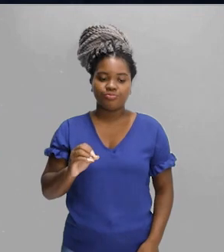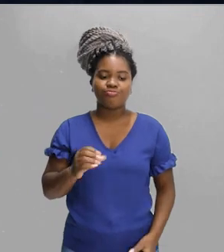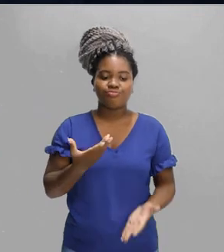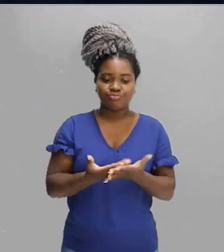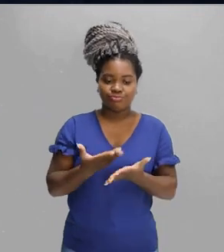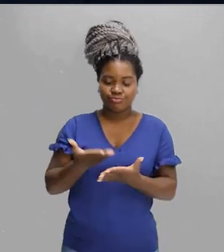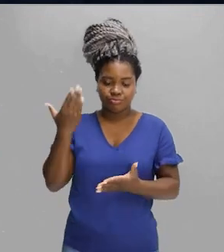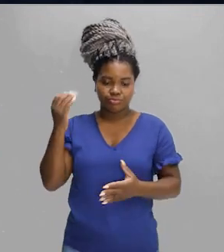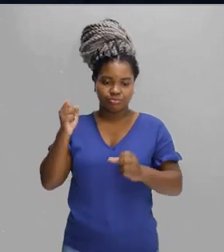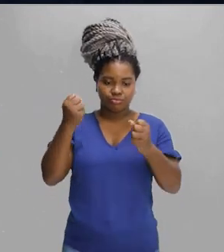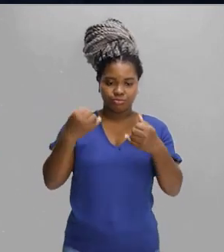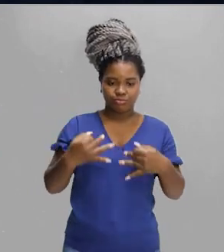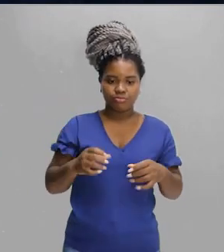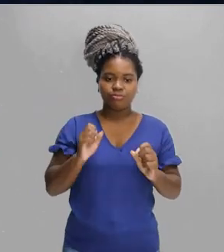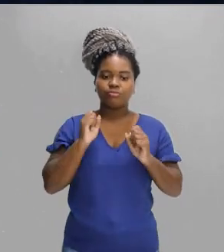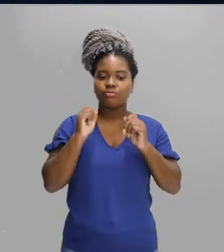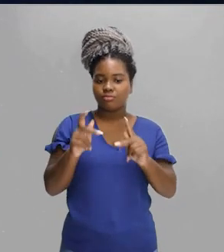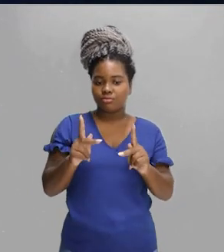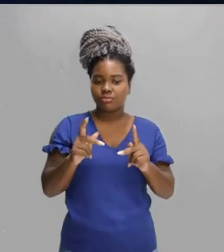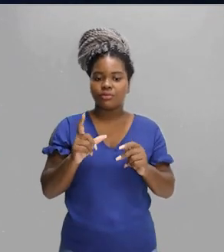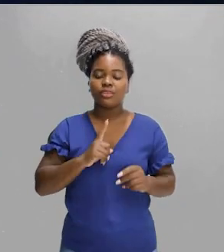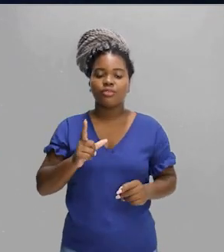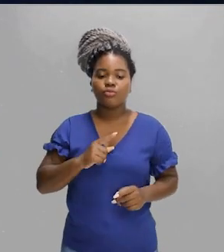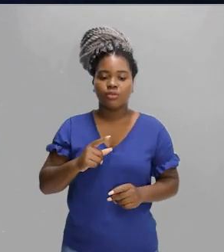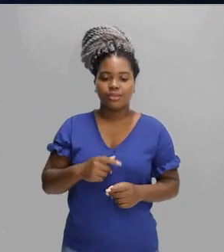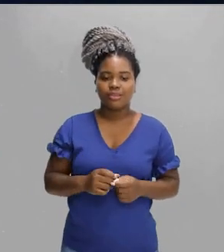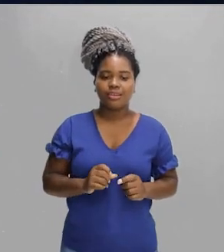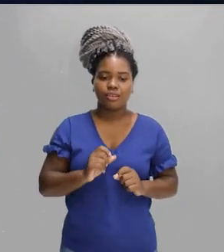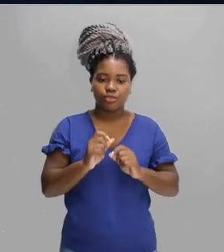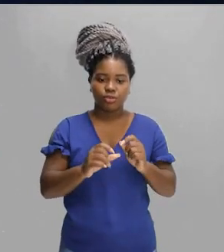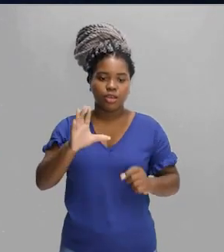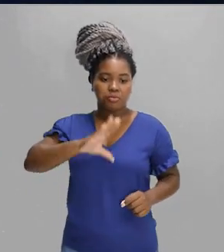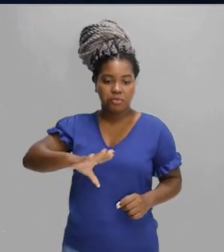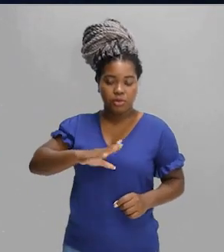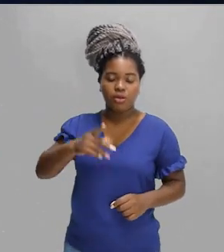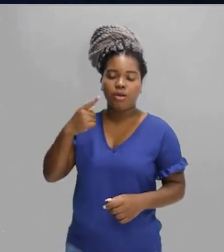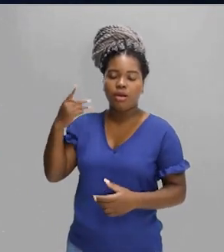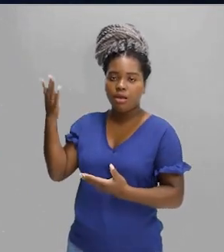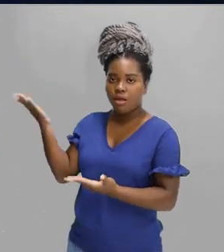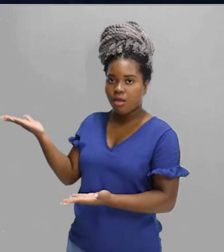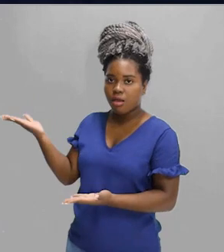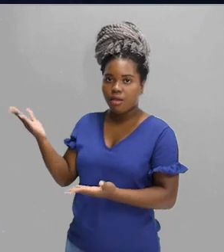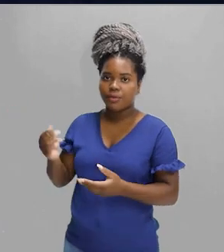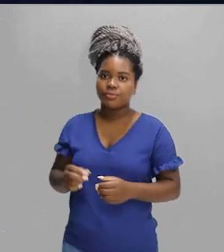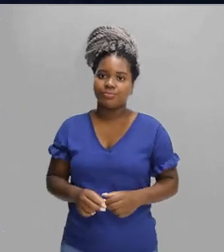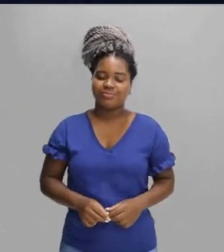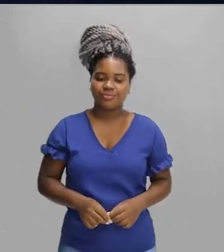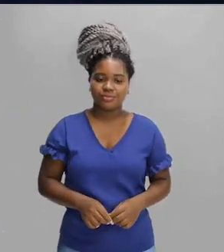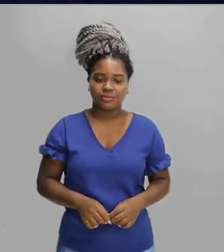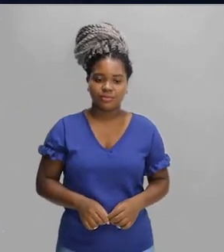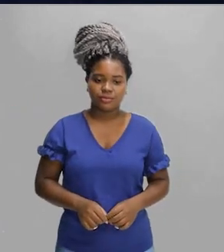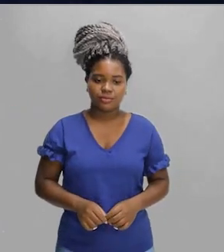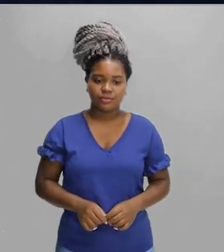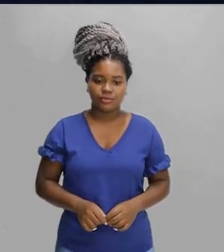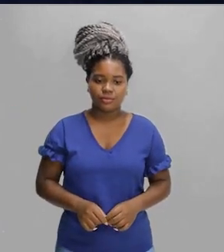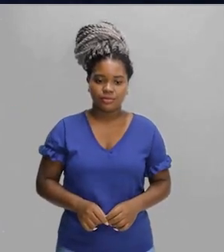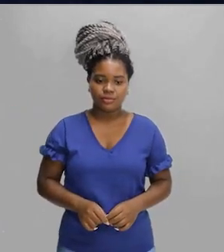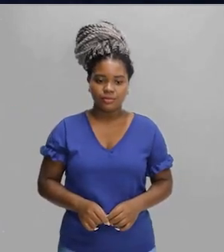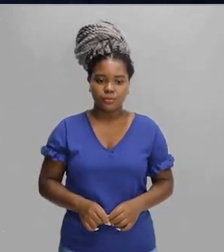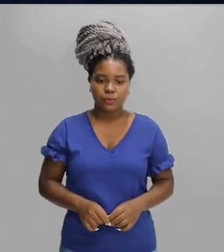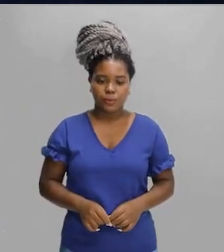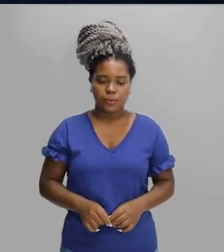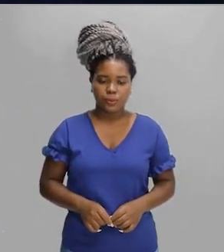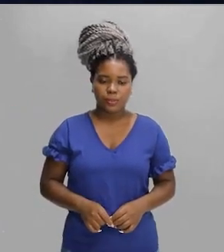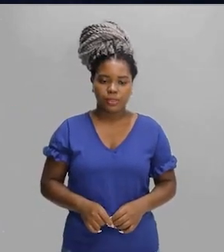a lá. Perdão. En essa, para nesse. En esses, para nesses. En